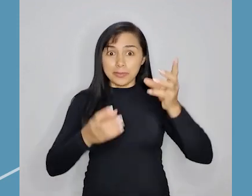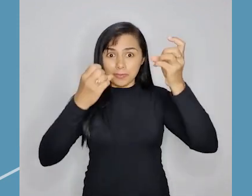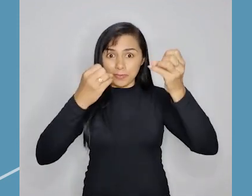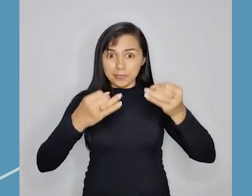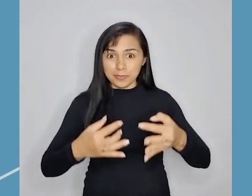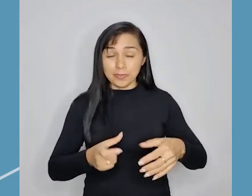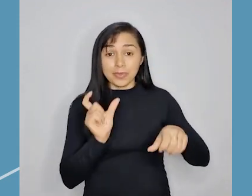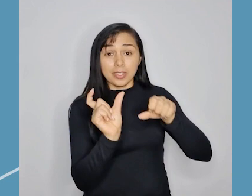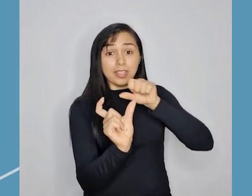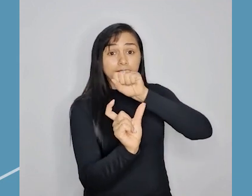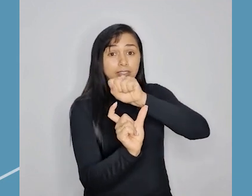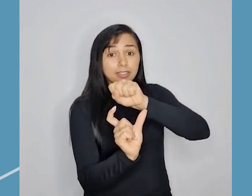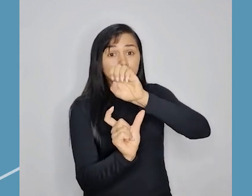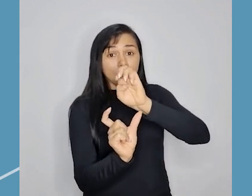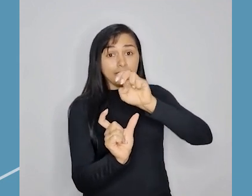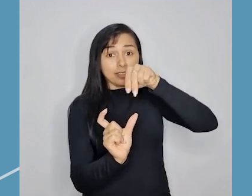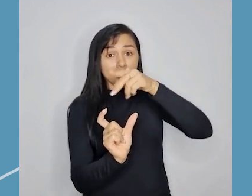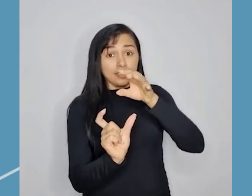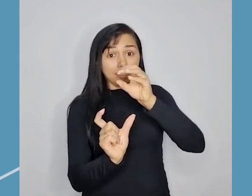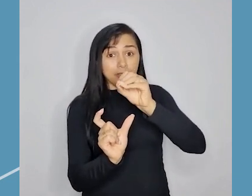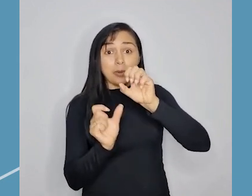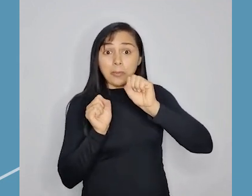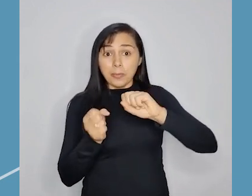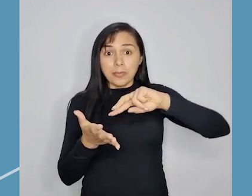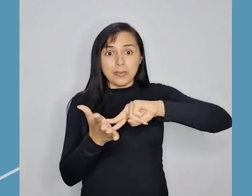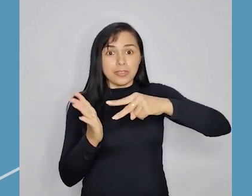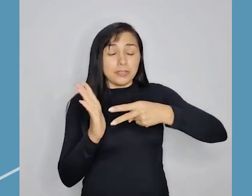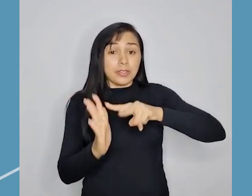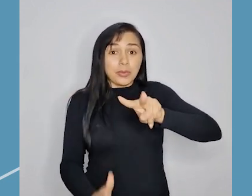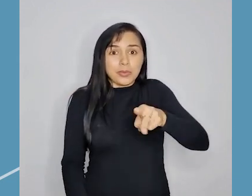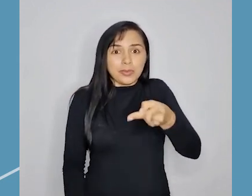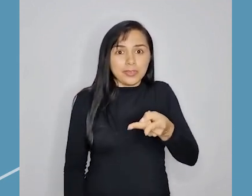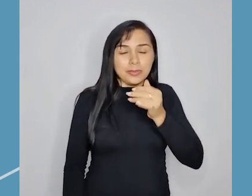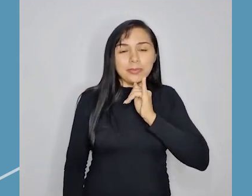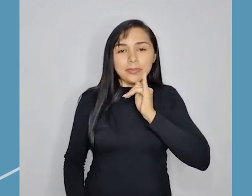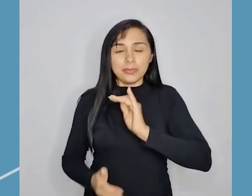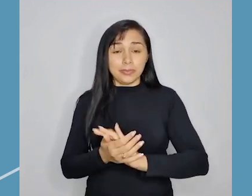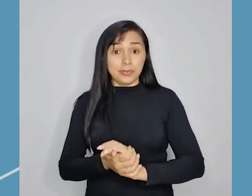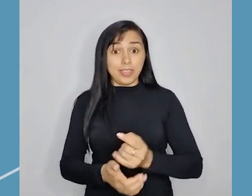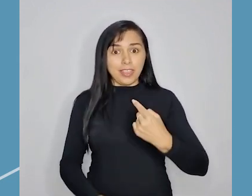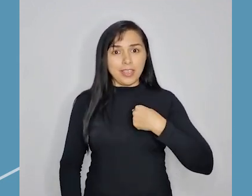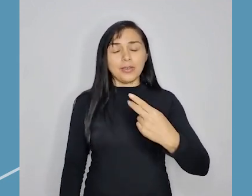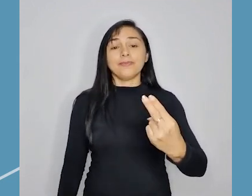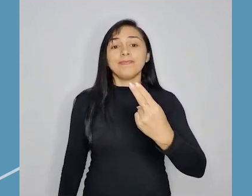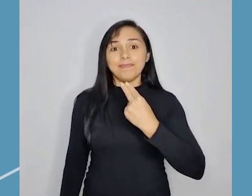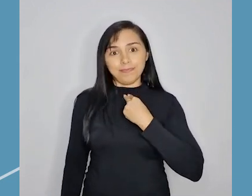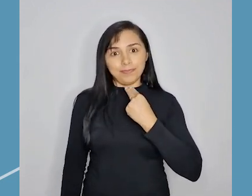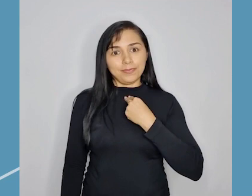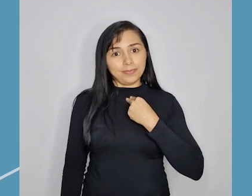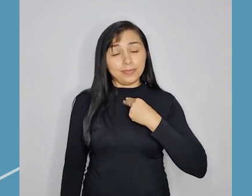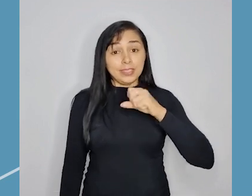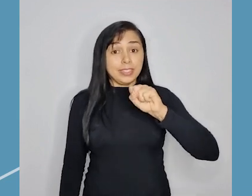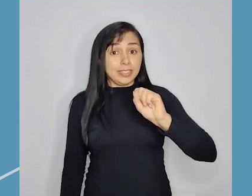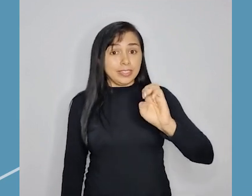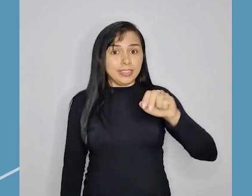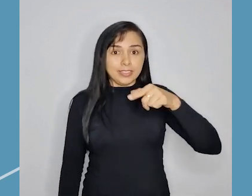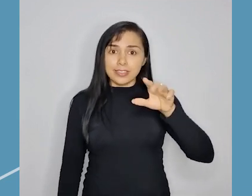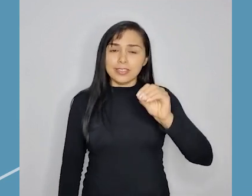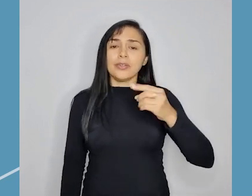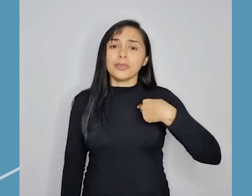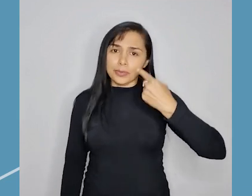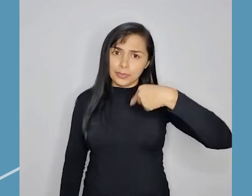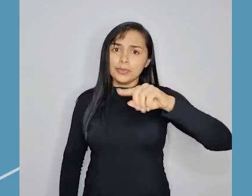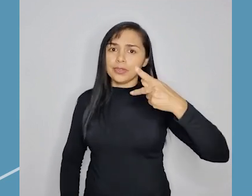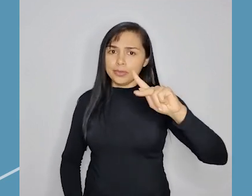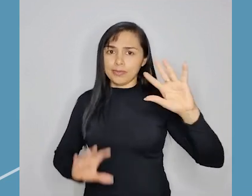disse, senão pode ser sinônimo de do contrário. Por exemplo, Eu estava muito ocupada, senão teria